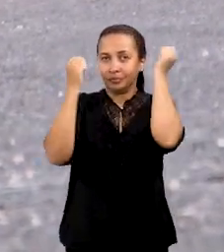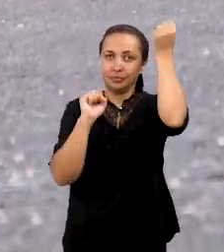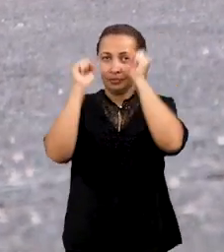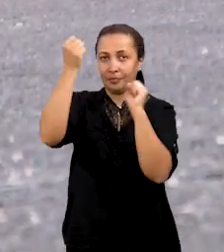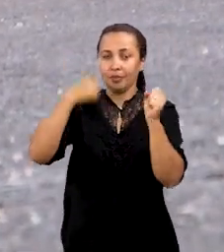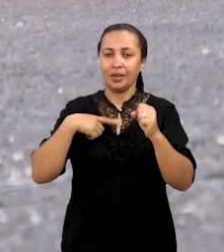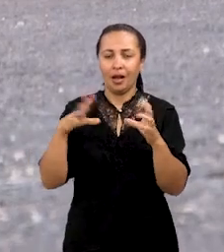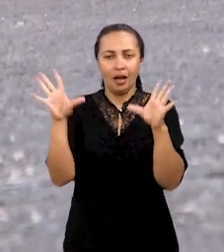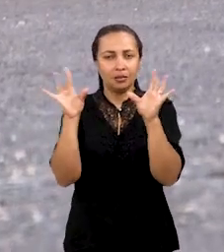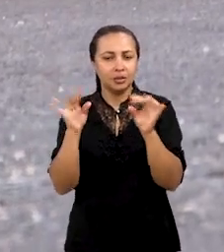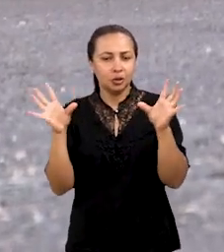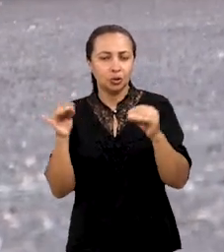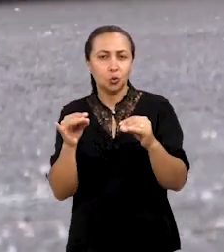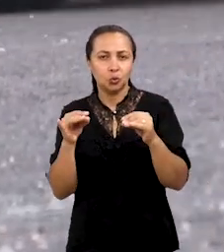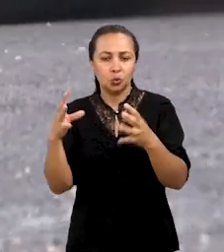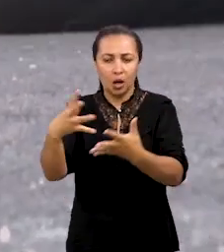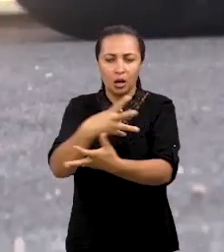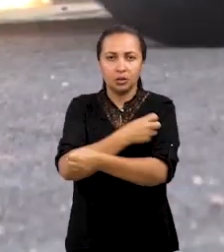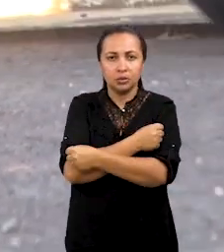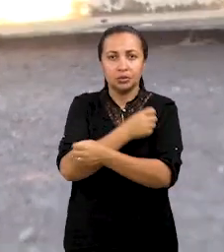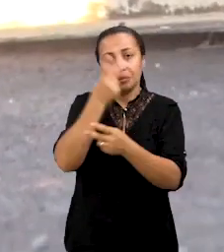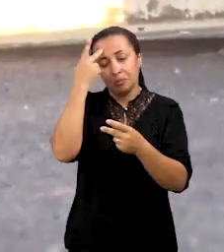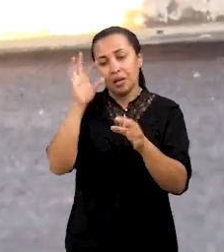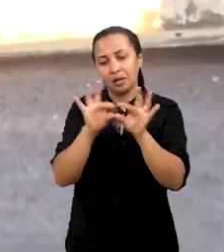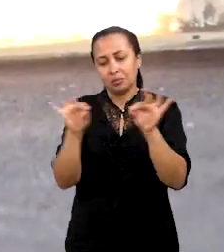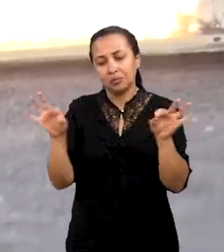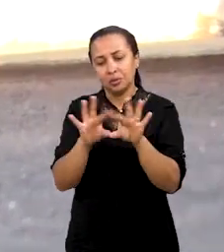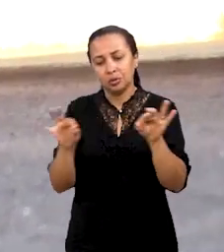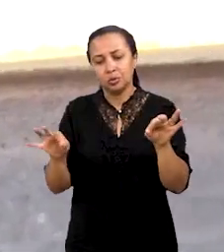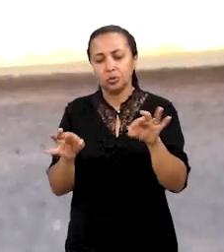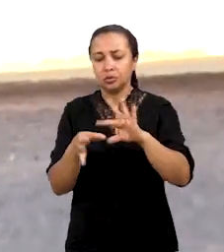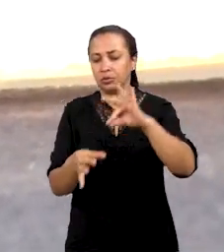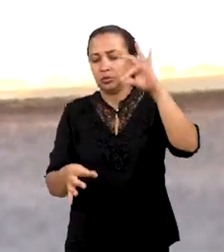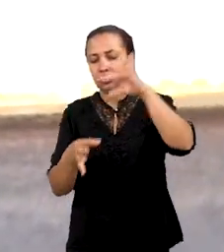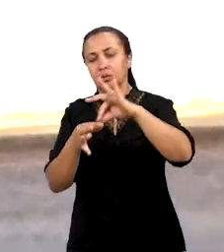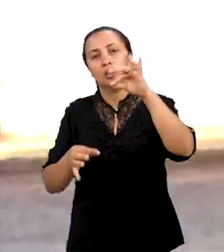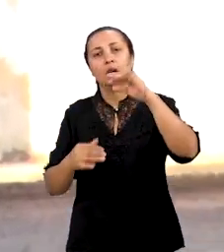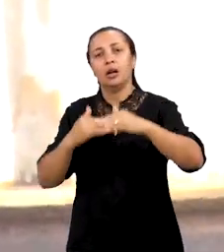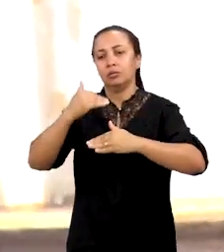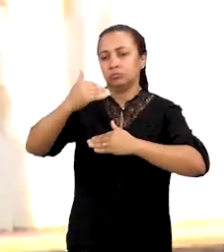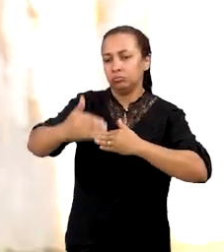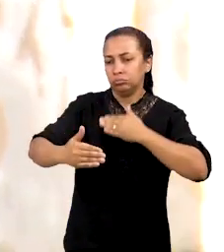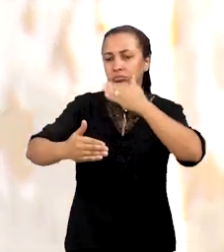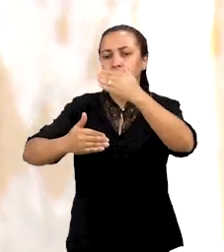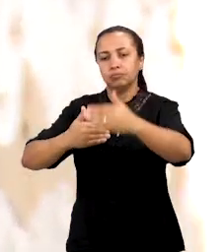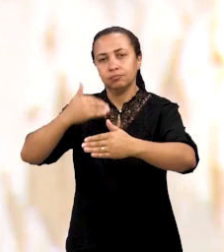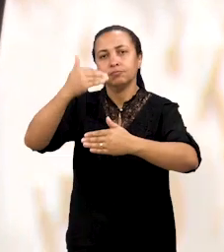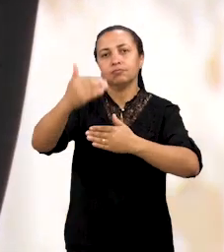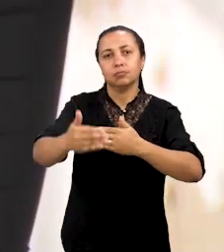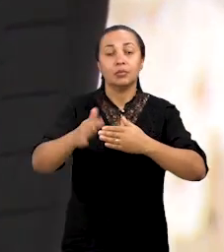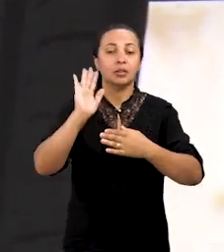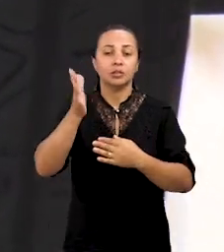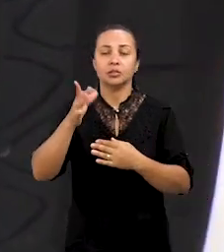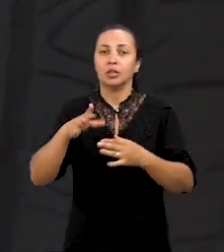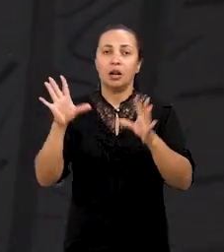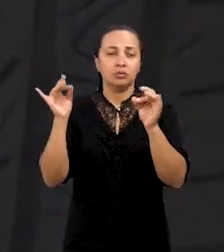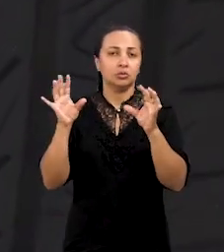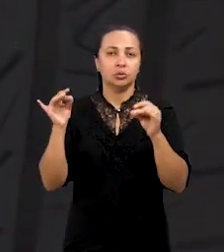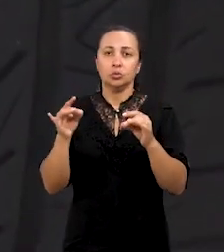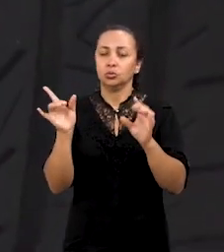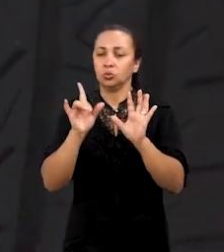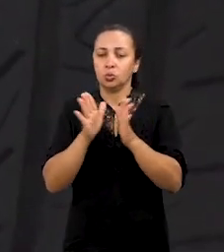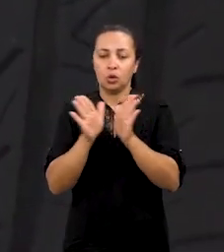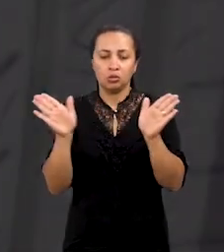iniciais, que são responsáveis por medir os desvios verticais enquanto o veículo automotor se locomove. Já os sensores não